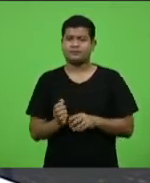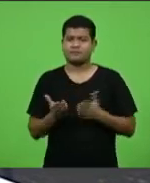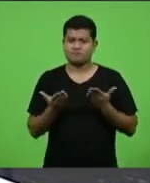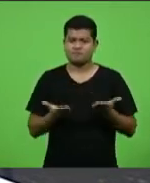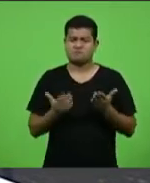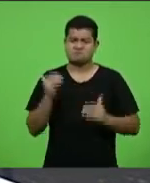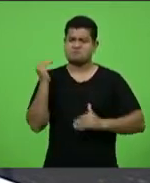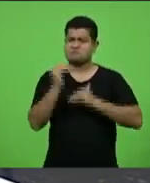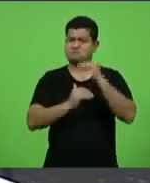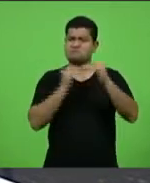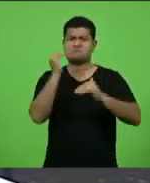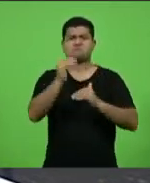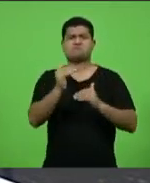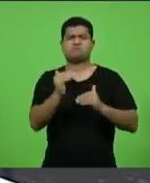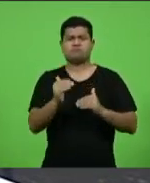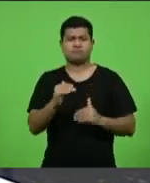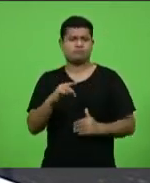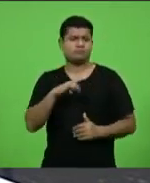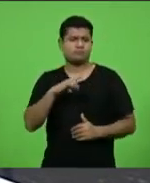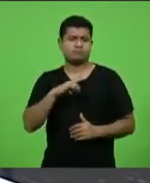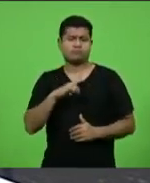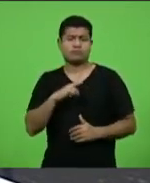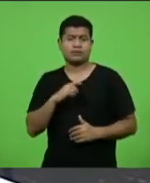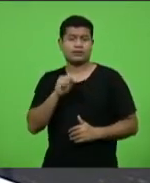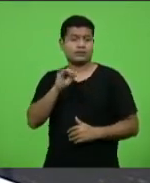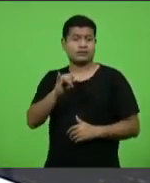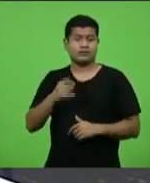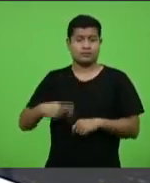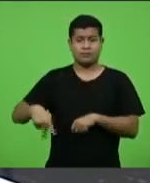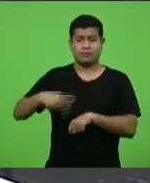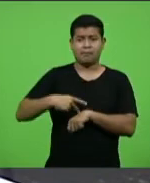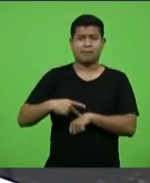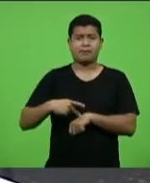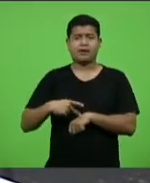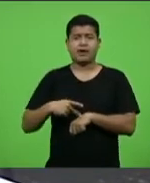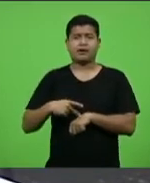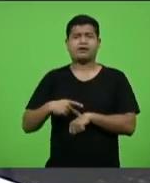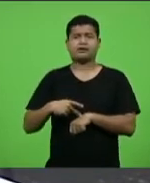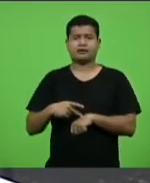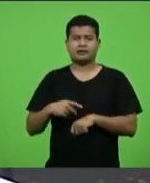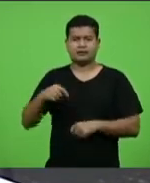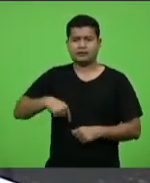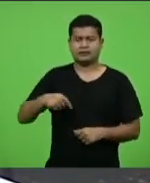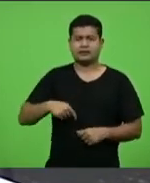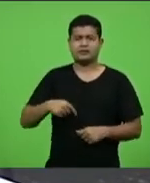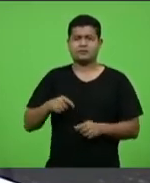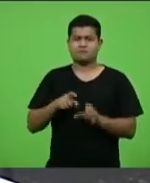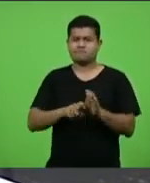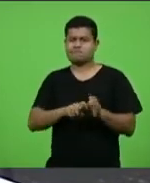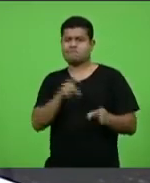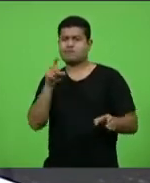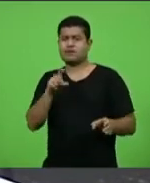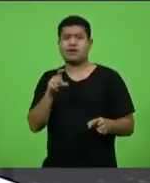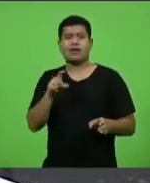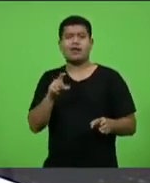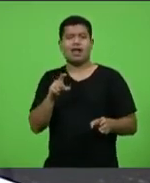superdesenvolvido, se fosse um país, certamente seria um país de primeiro mundo,